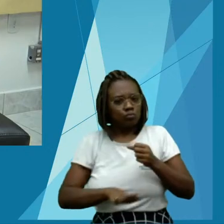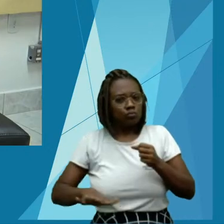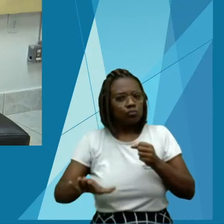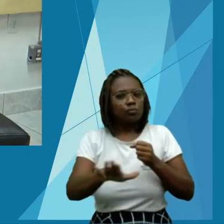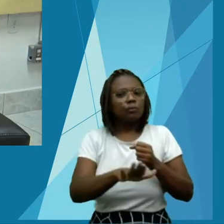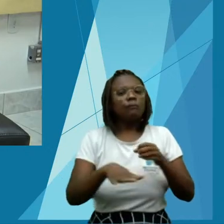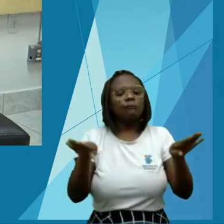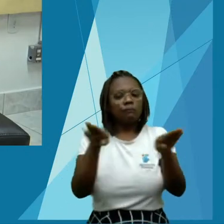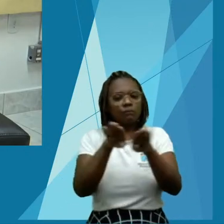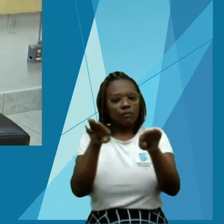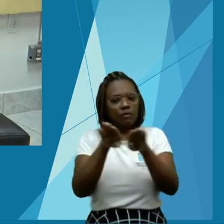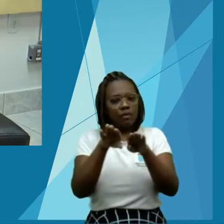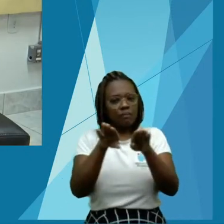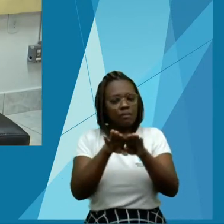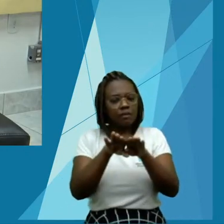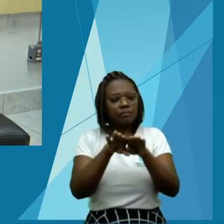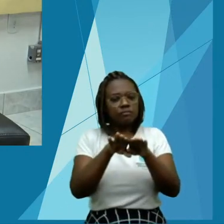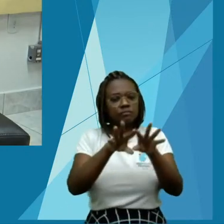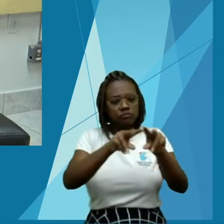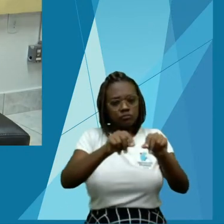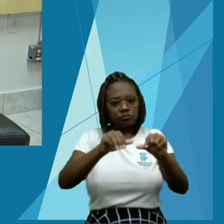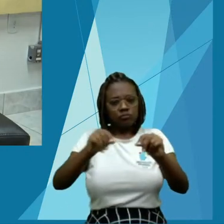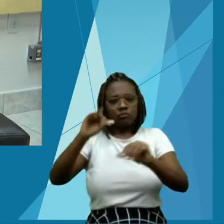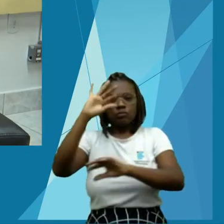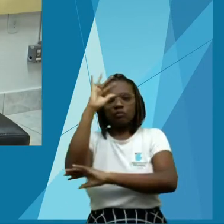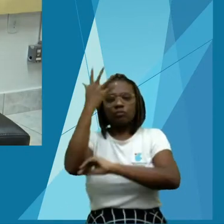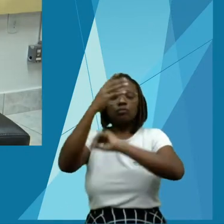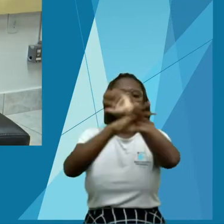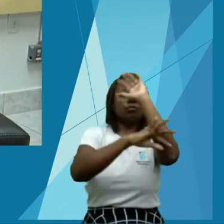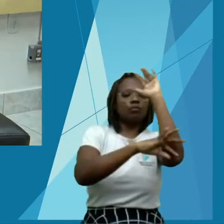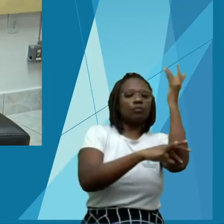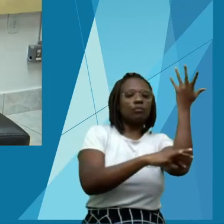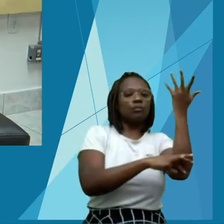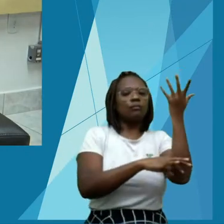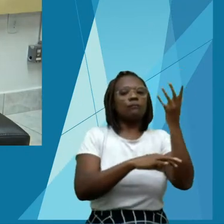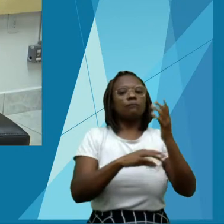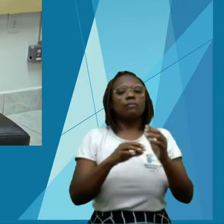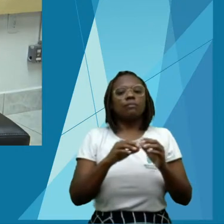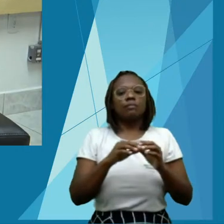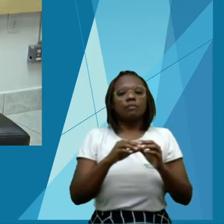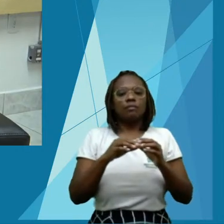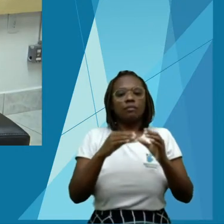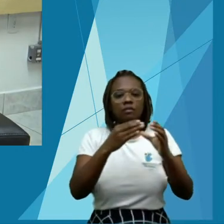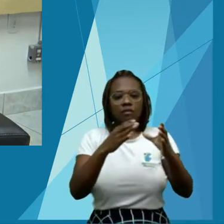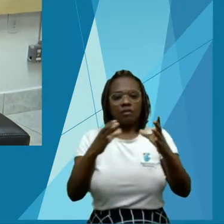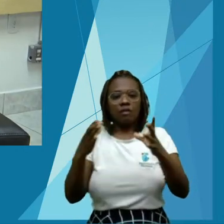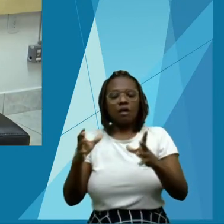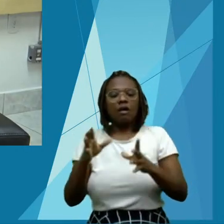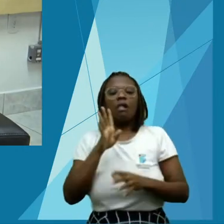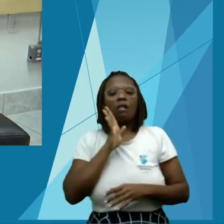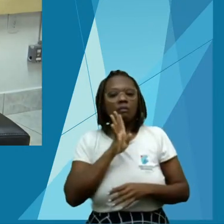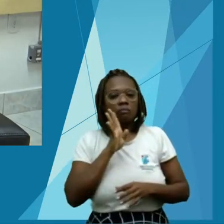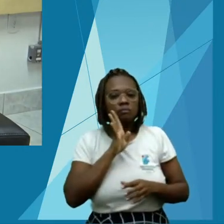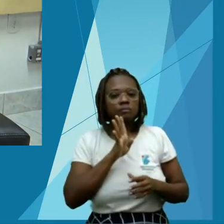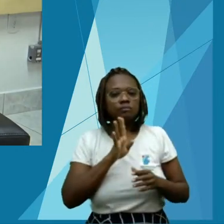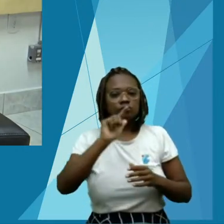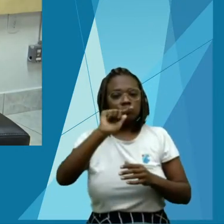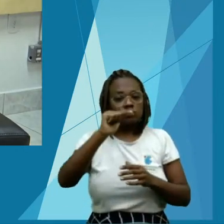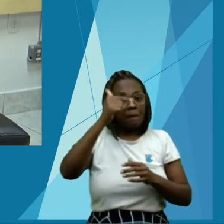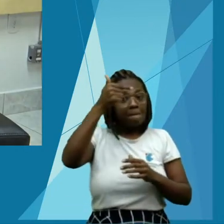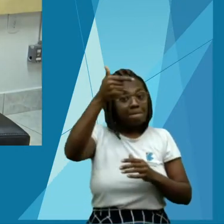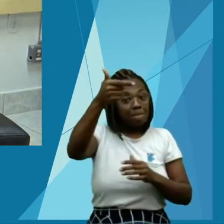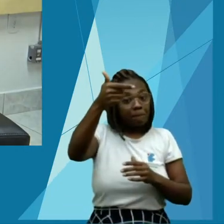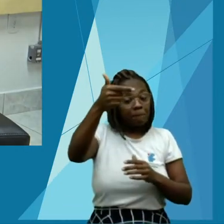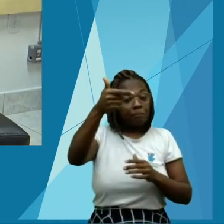pecuária. Um histórico maravilhoso sobre a pecuária de corte do Acre, também a pecuária de leite. E o último capítulo